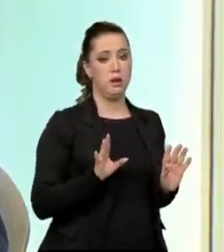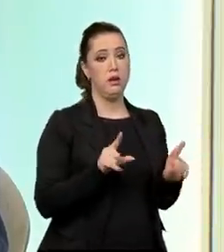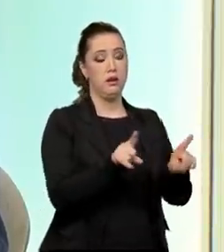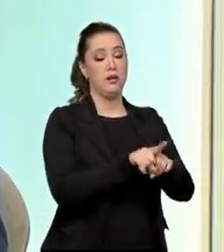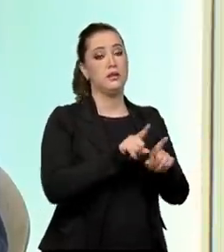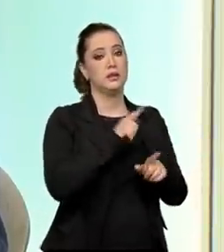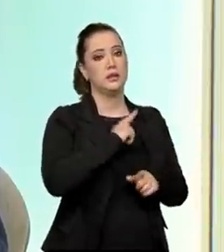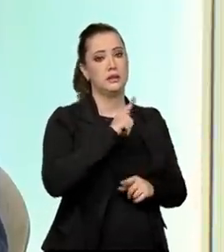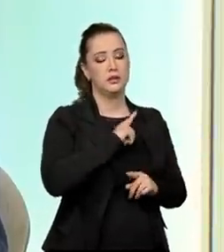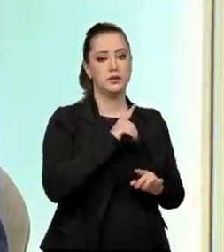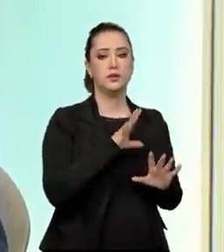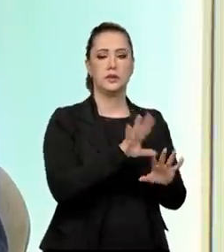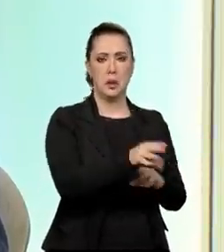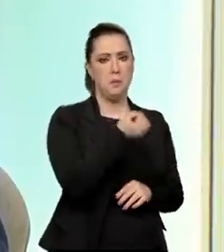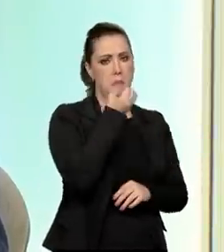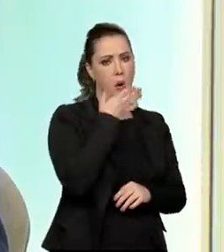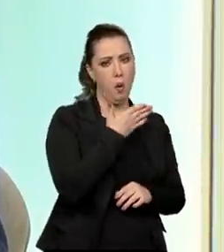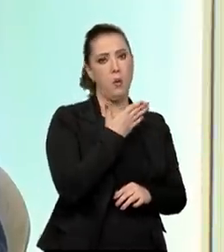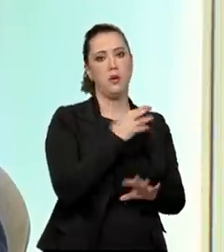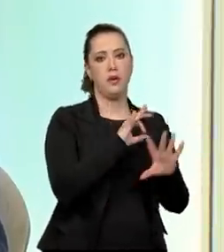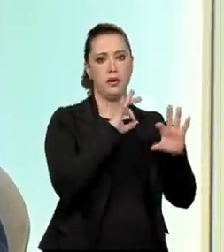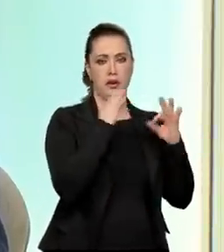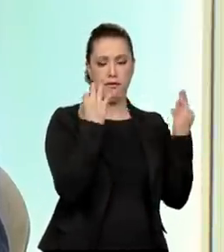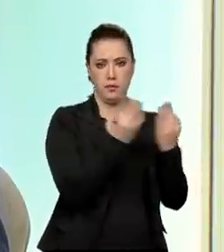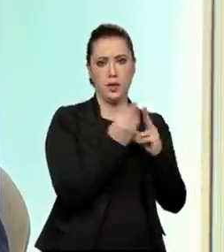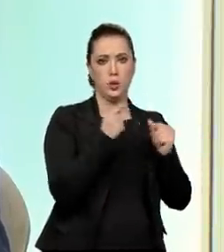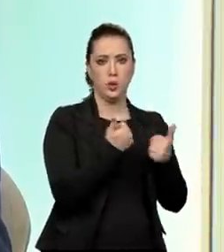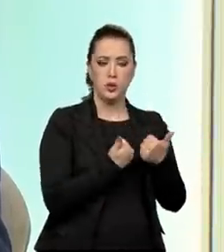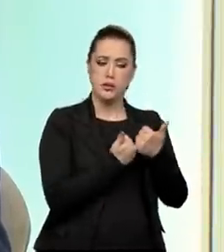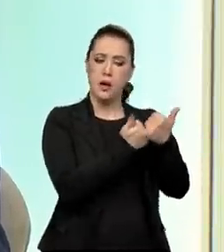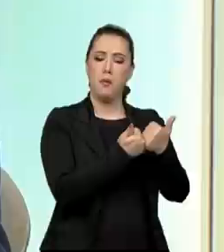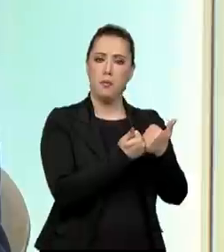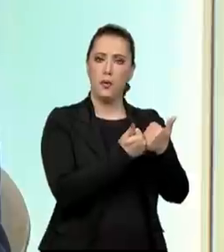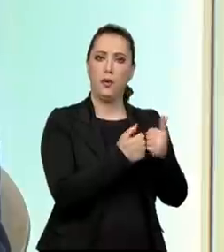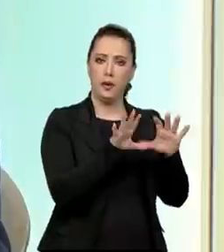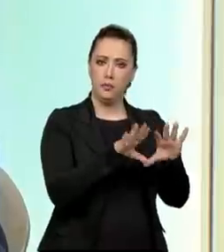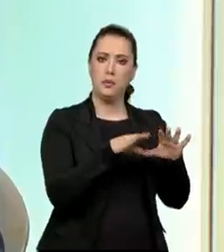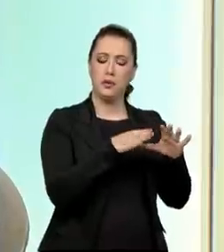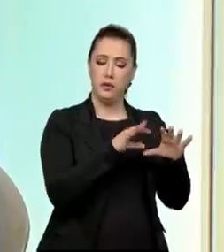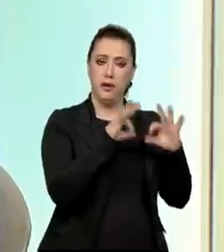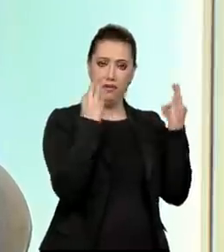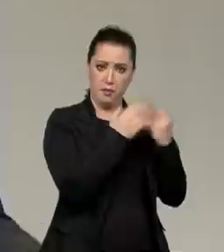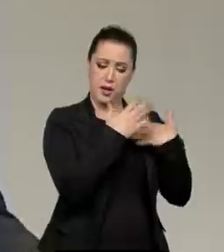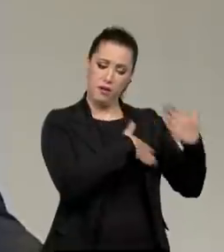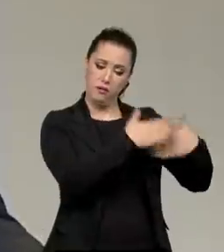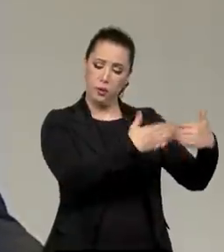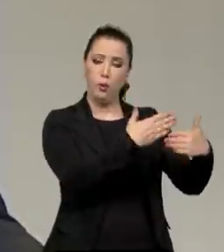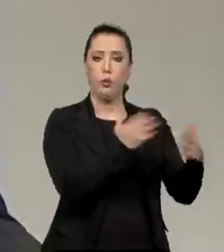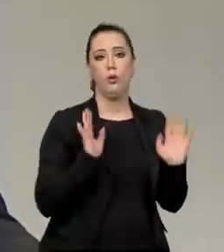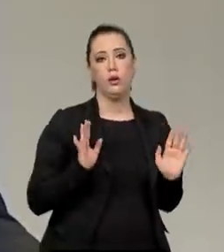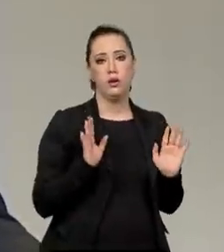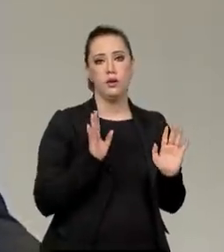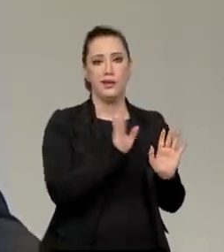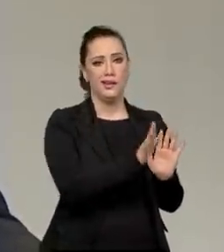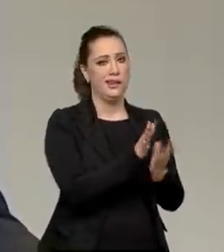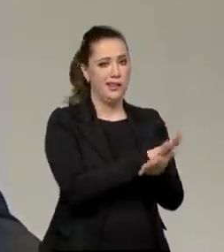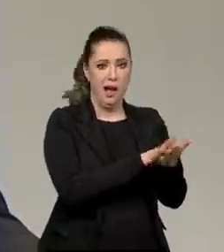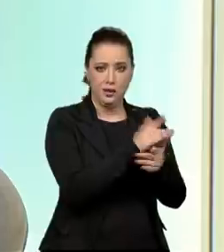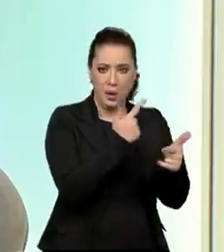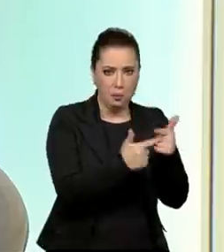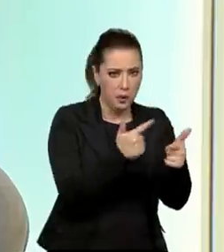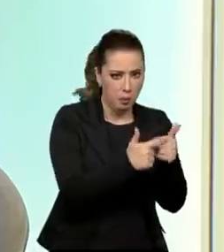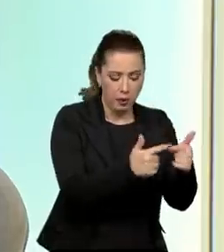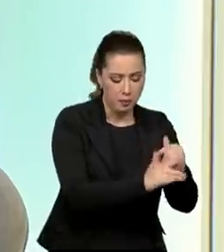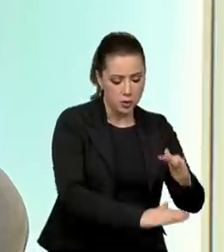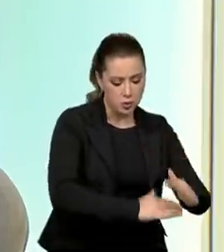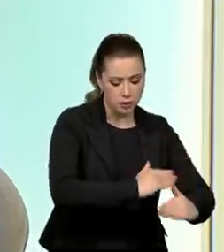saudável que todos contribuam para o bem-estar desse núcleo. Isso é uma coisa que não prejudica em nada a criança no